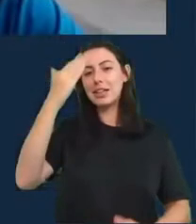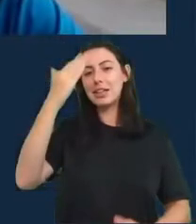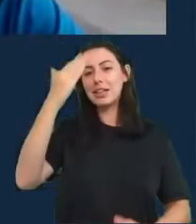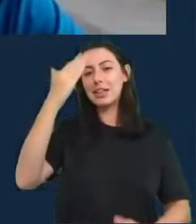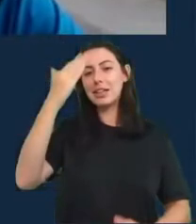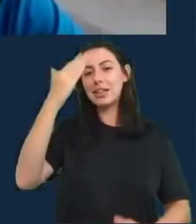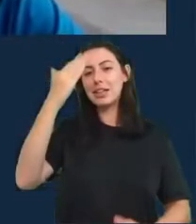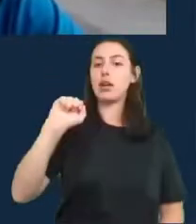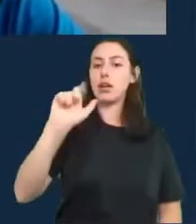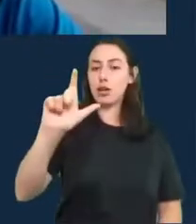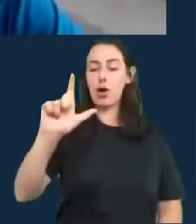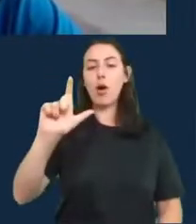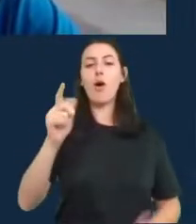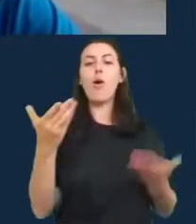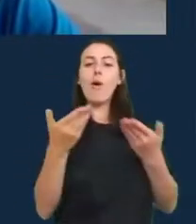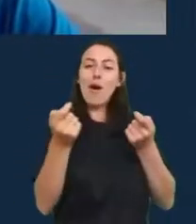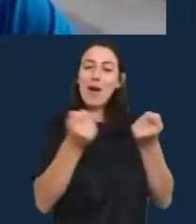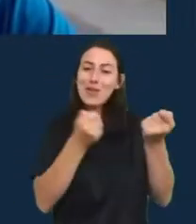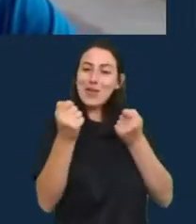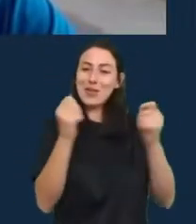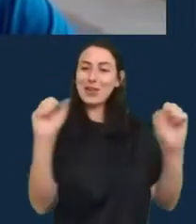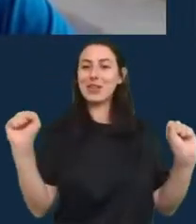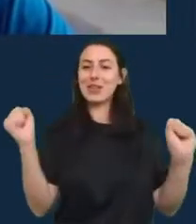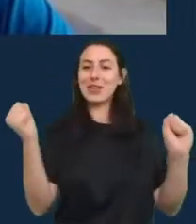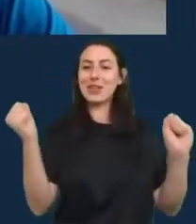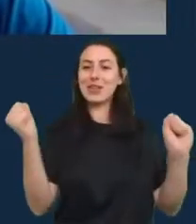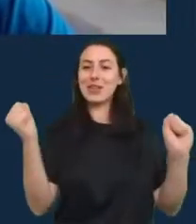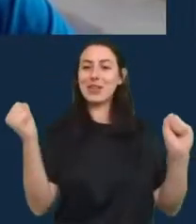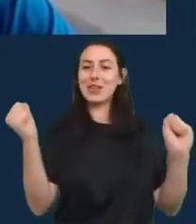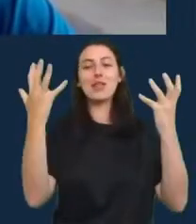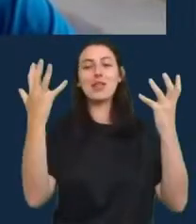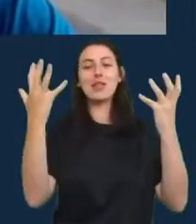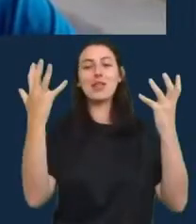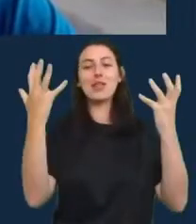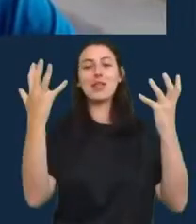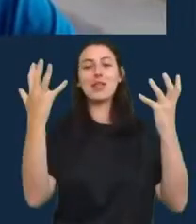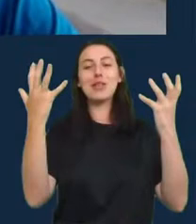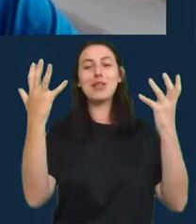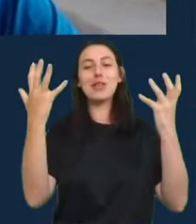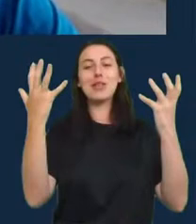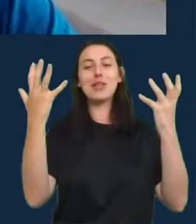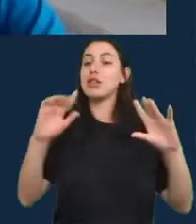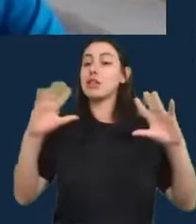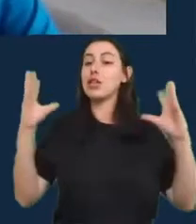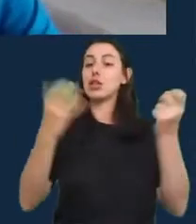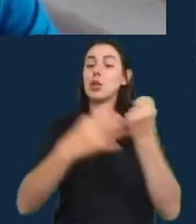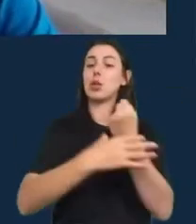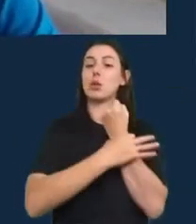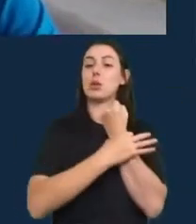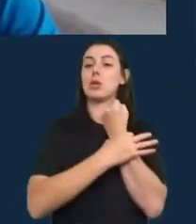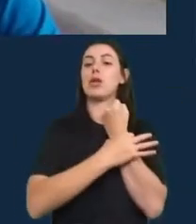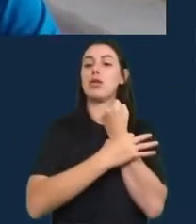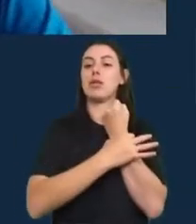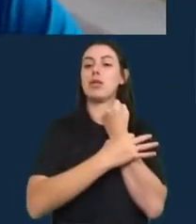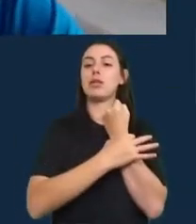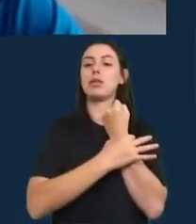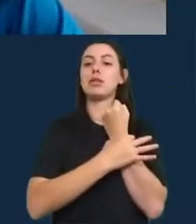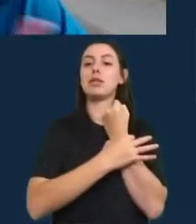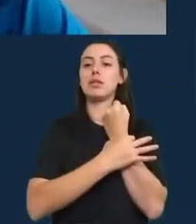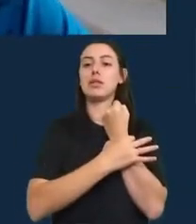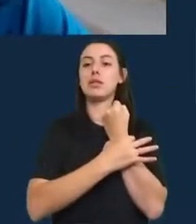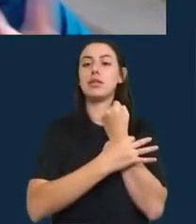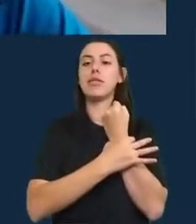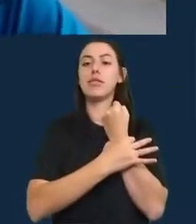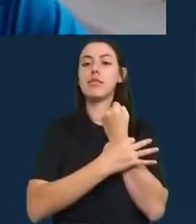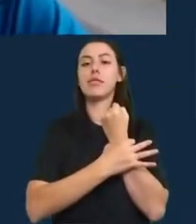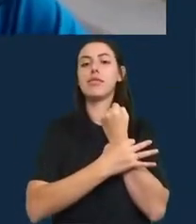se mantenham seguros e tenham um ótimo resto do dia noite seja qual